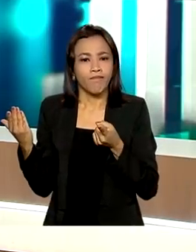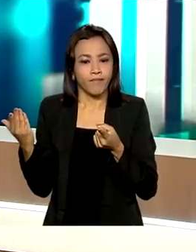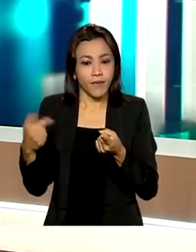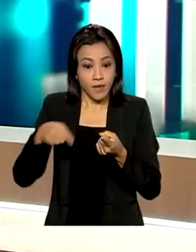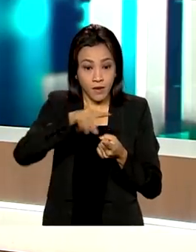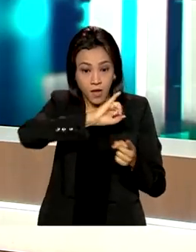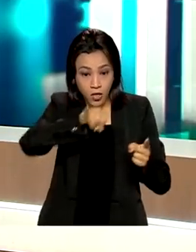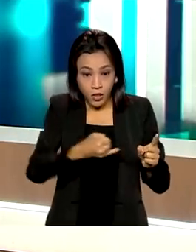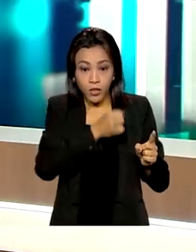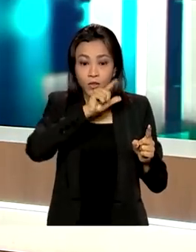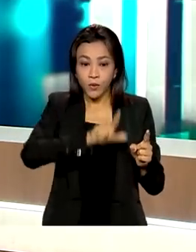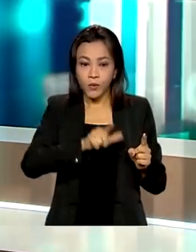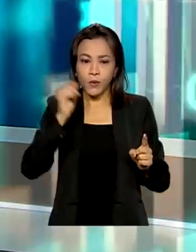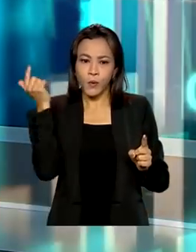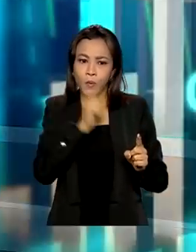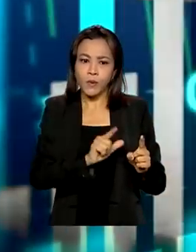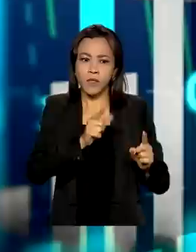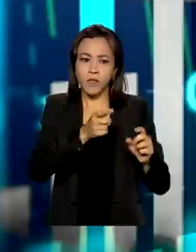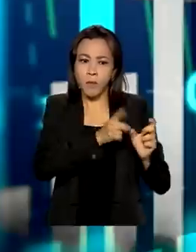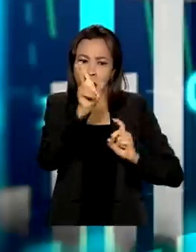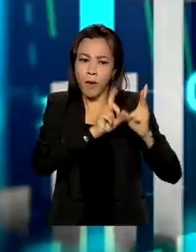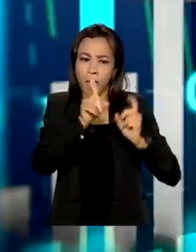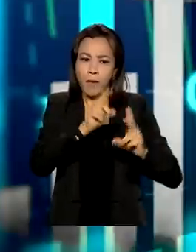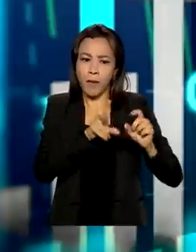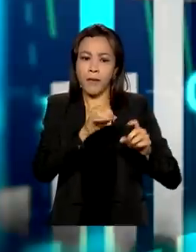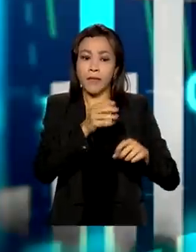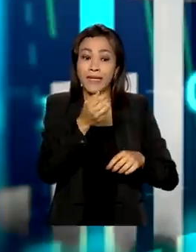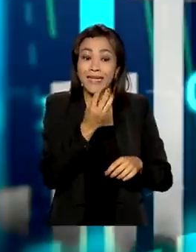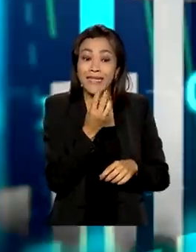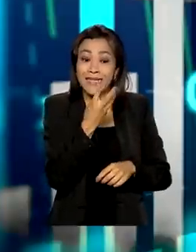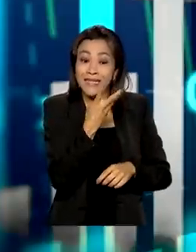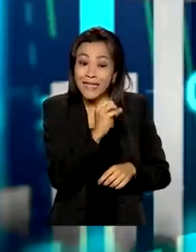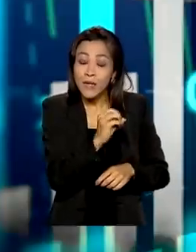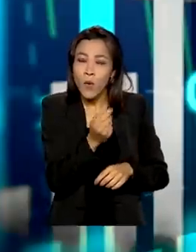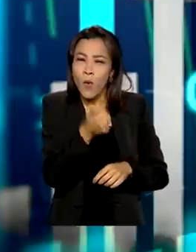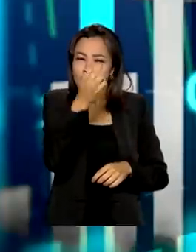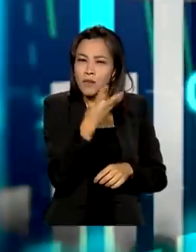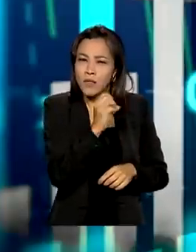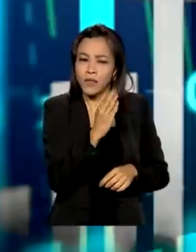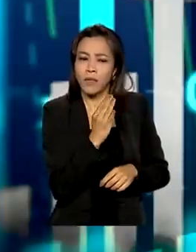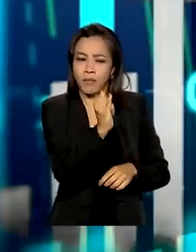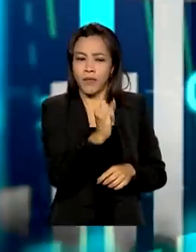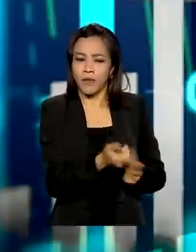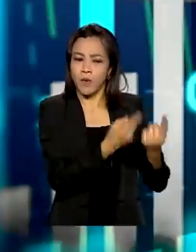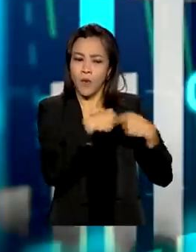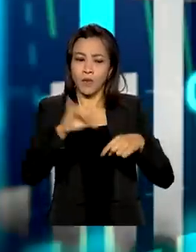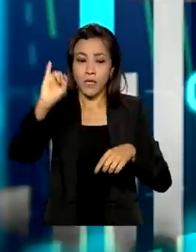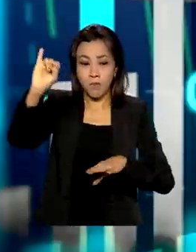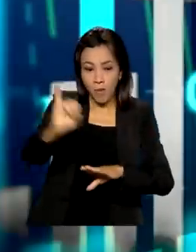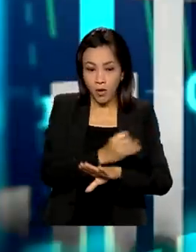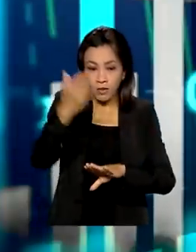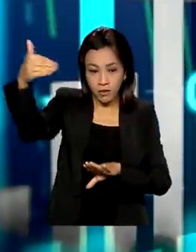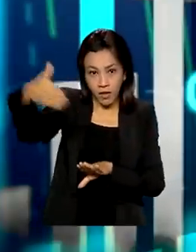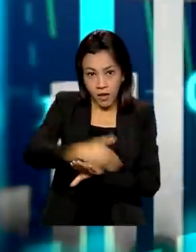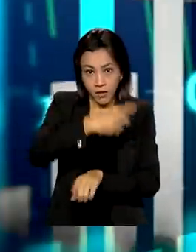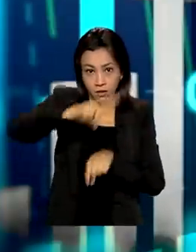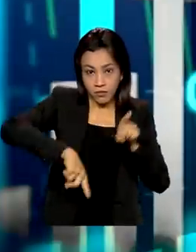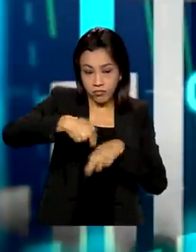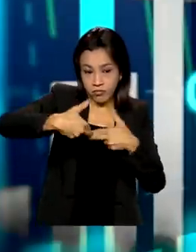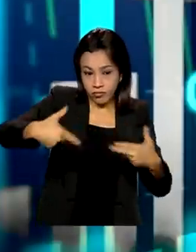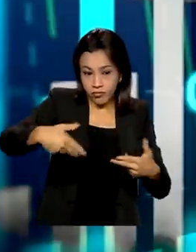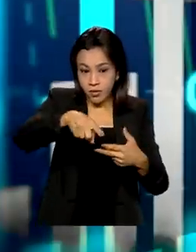em julho as exportações atingiram quase 30 bilhões de dólares contra importações de 24,5 bilhões. O saldo